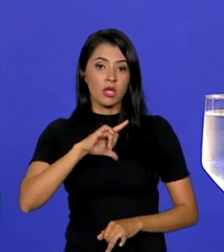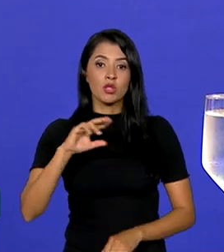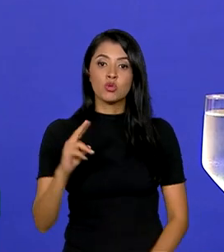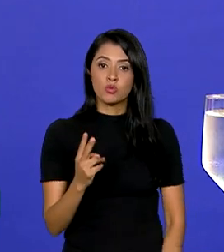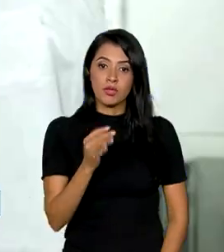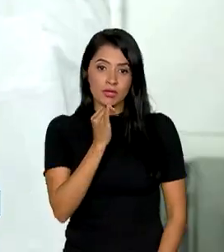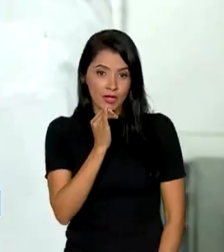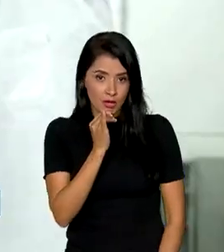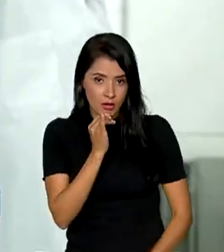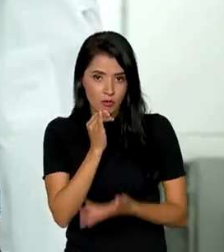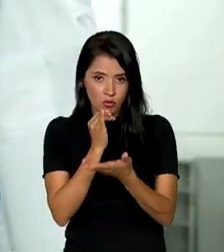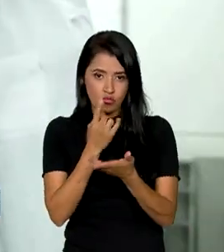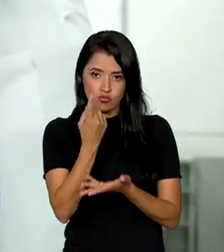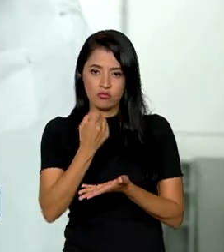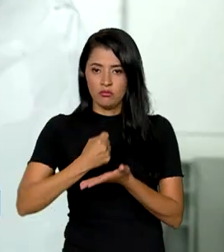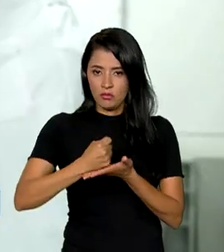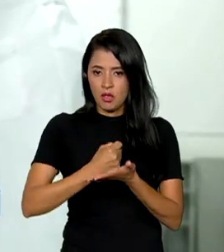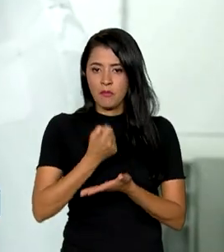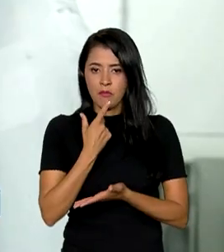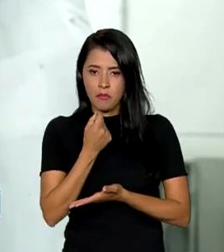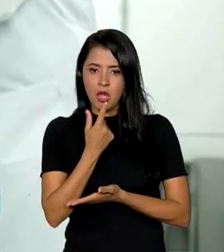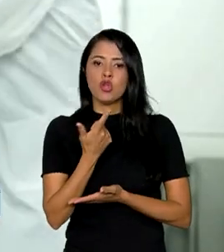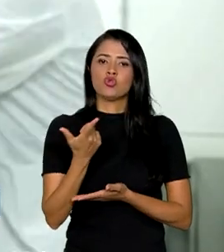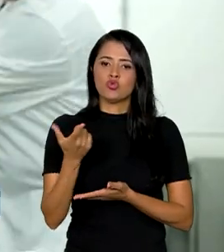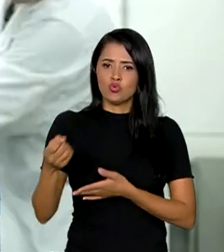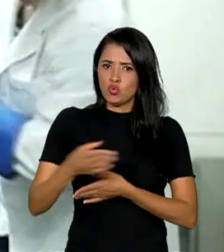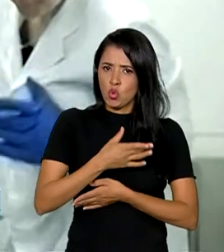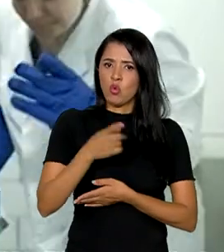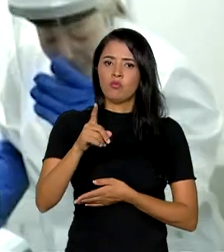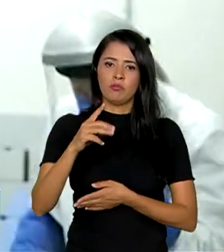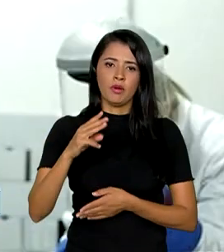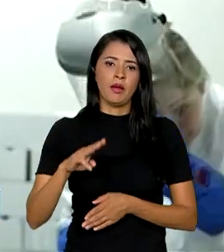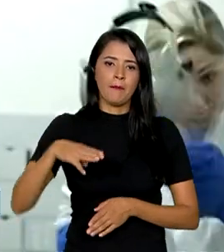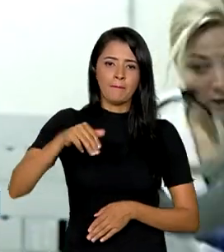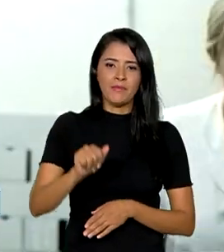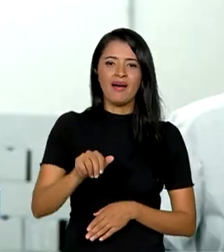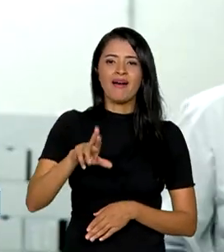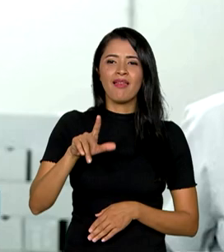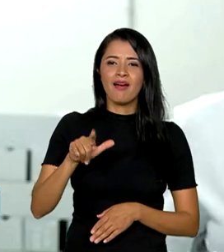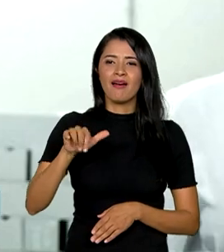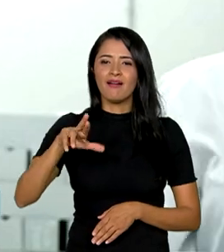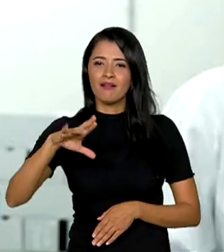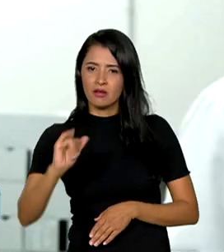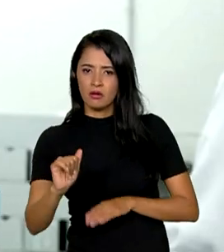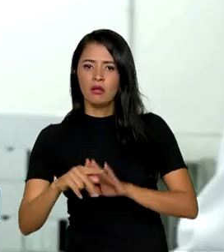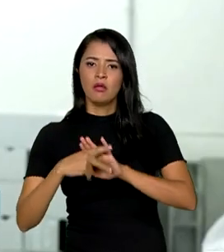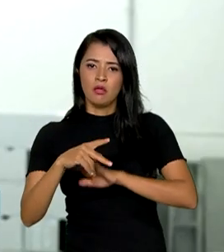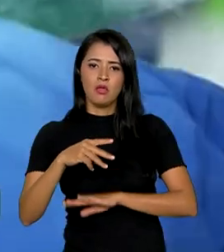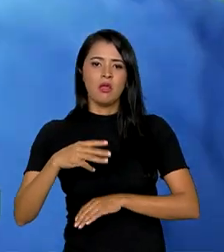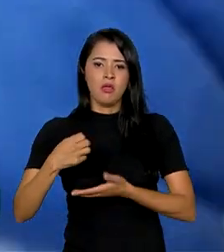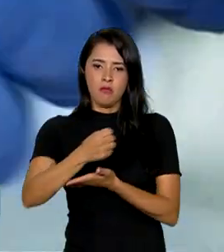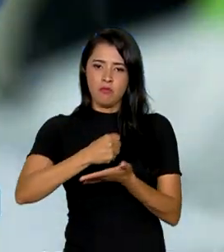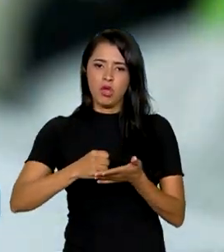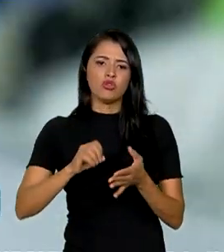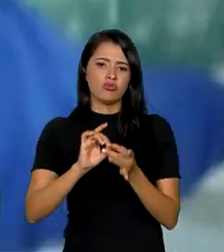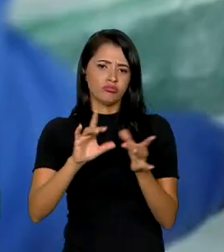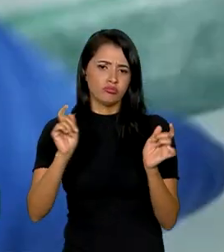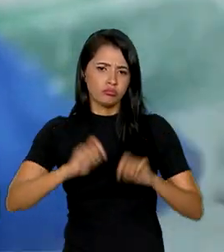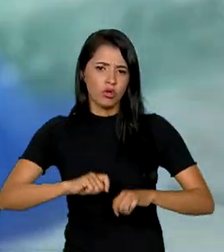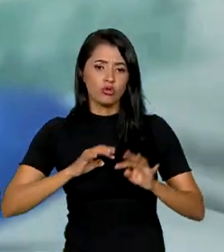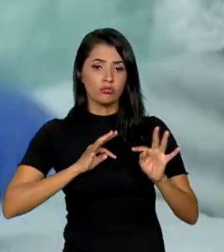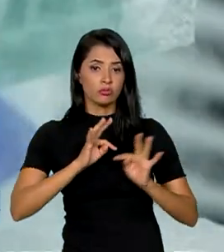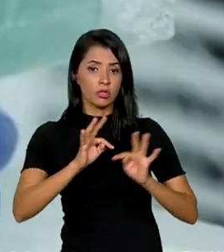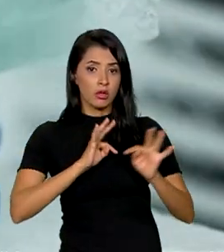exemplo de um medicamento de última geração para a malária, que é um medicamento que vai permitir um